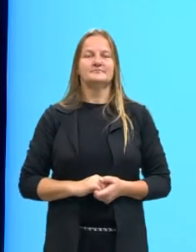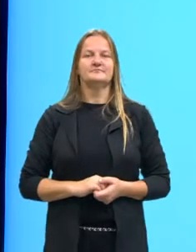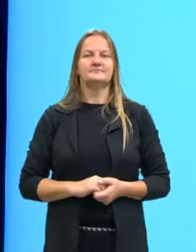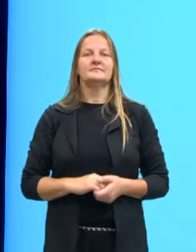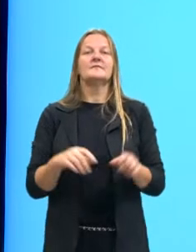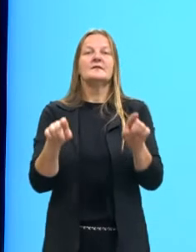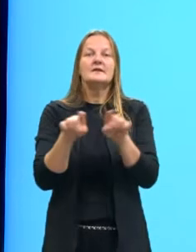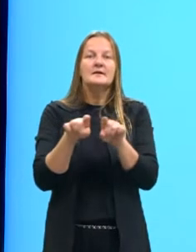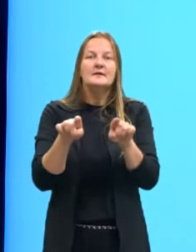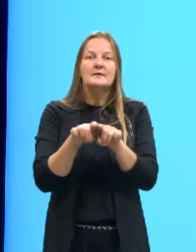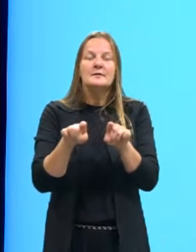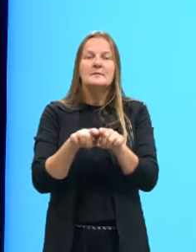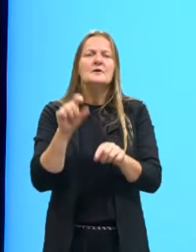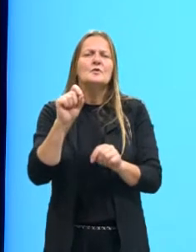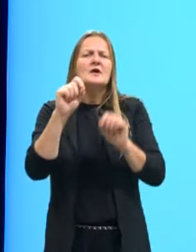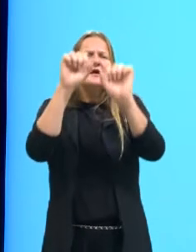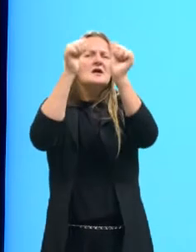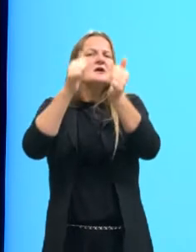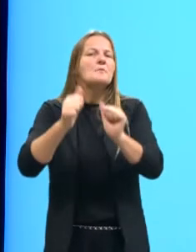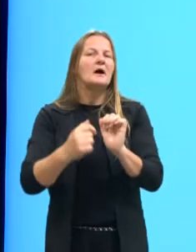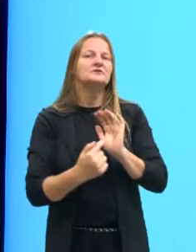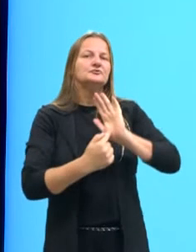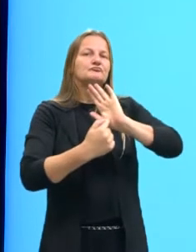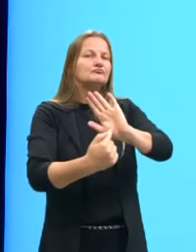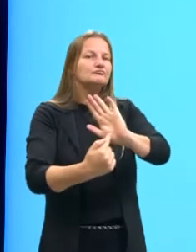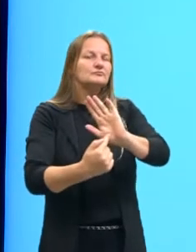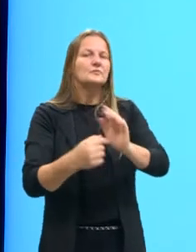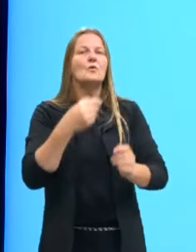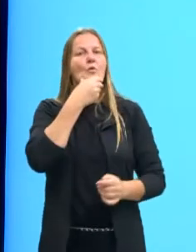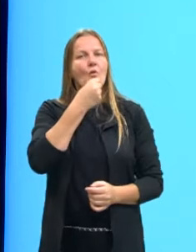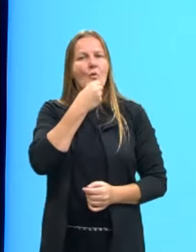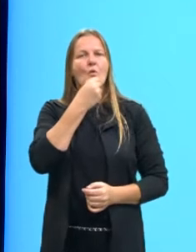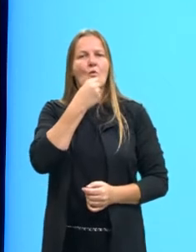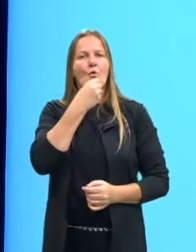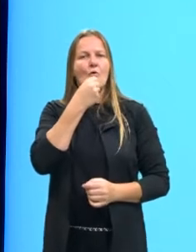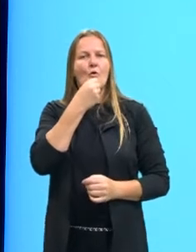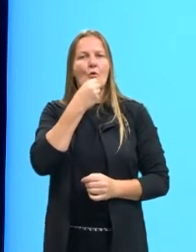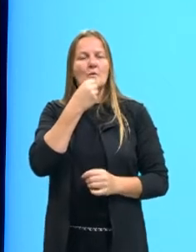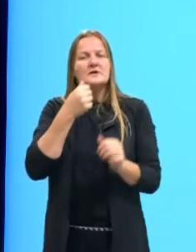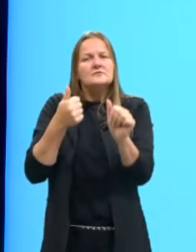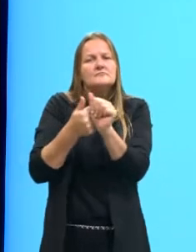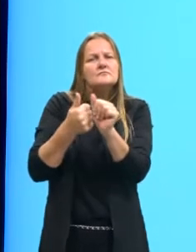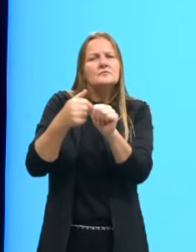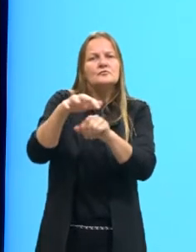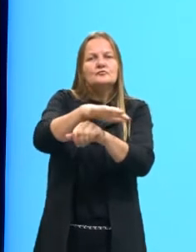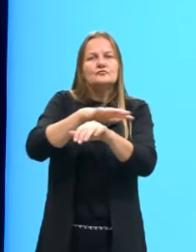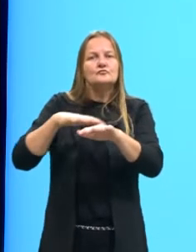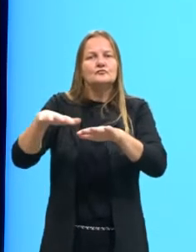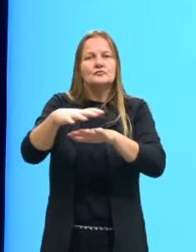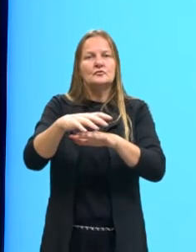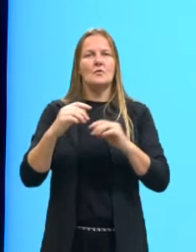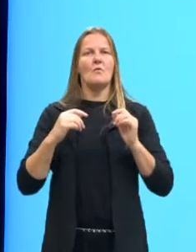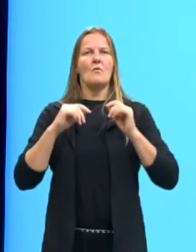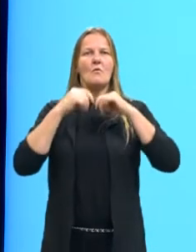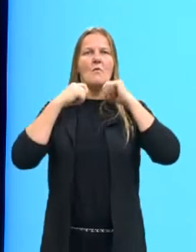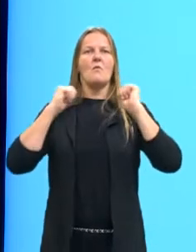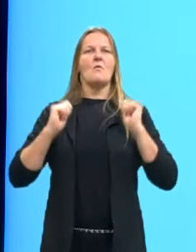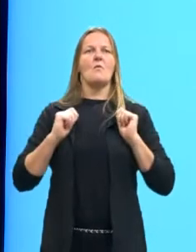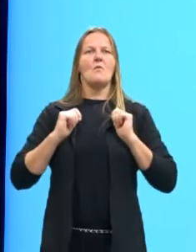E o que a imagem nos apresenta? Homens. Entre estes homens, que usam terno,